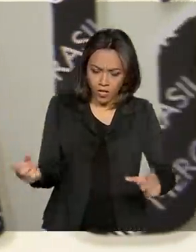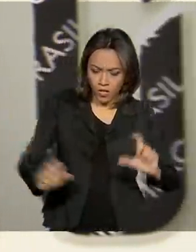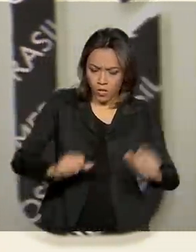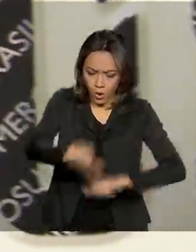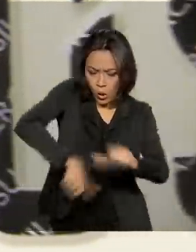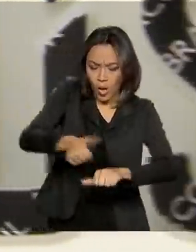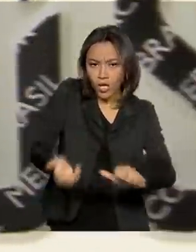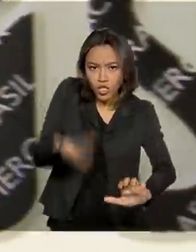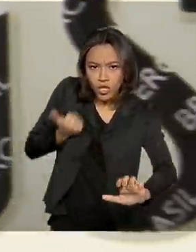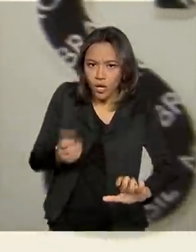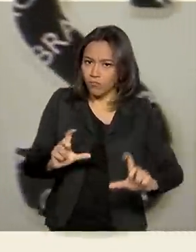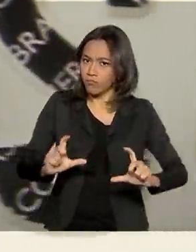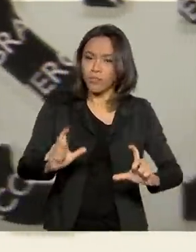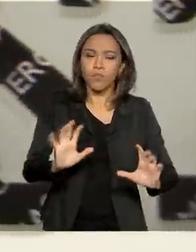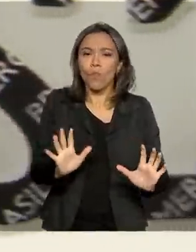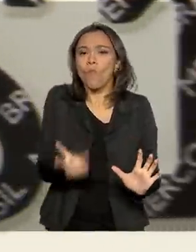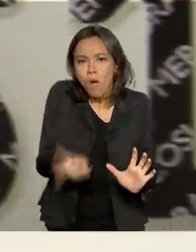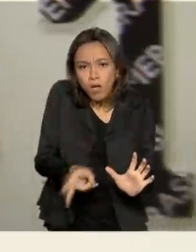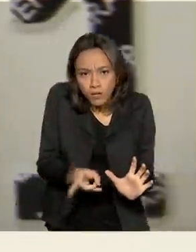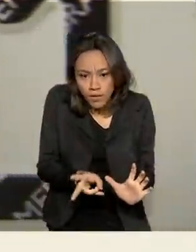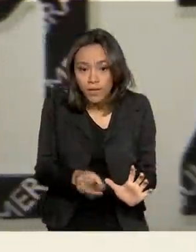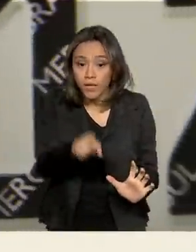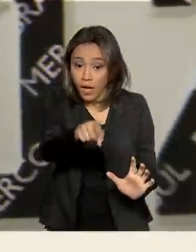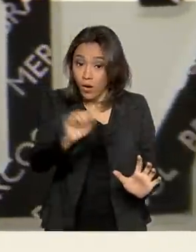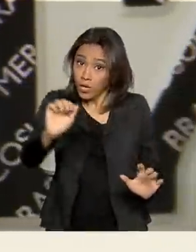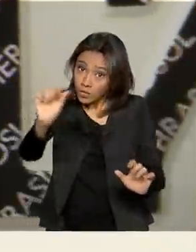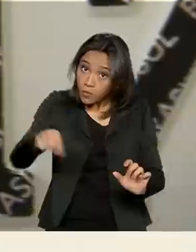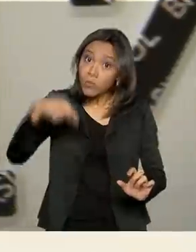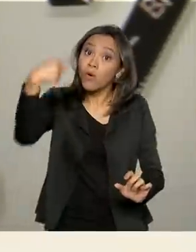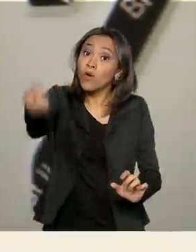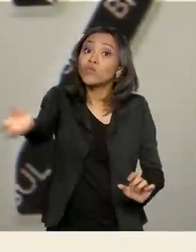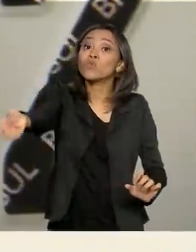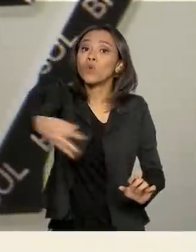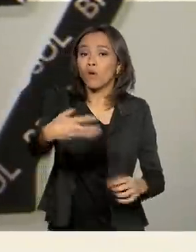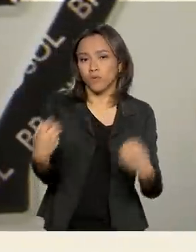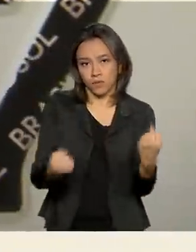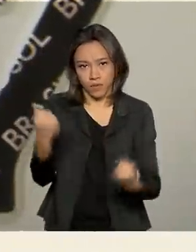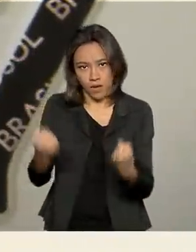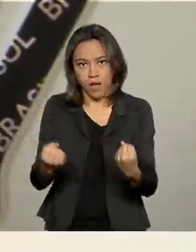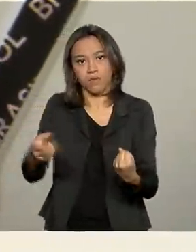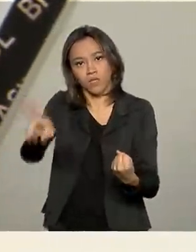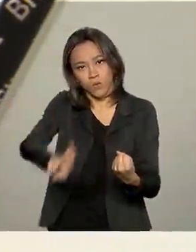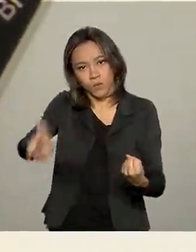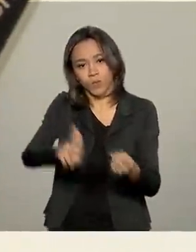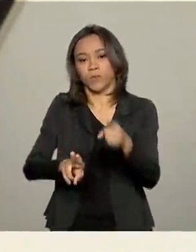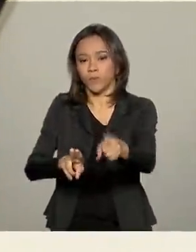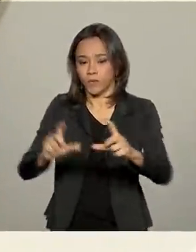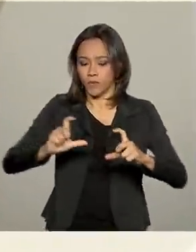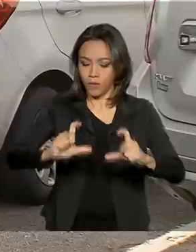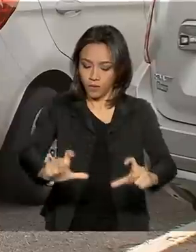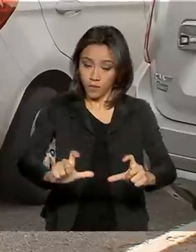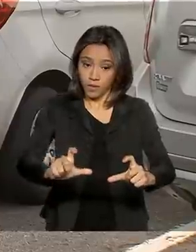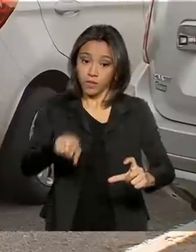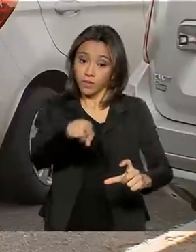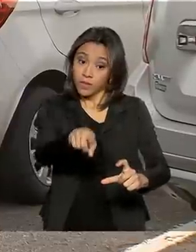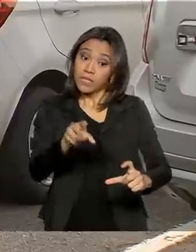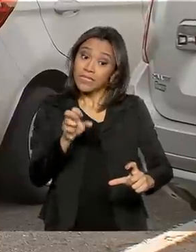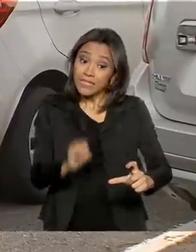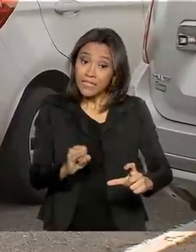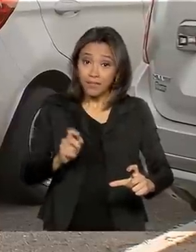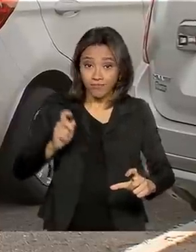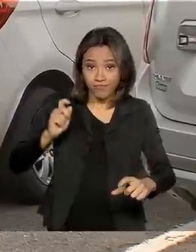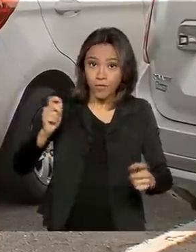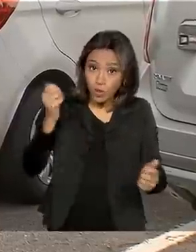placas de identificação veicular serão obrigatórias nos carros novos e vão substituir as atuais quando houver necessidade